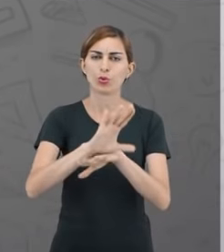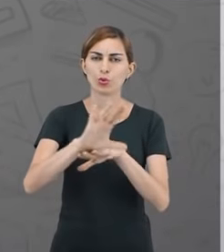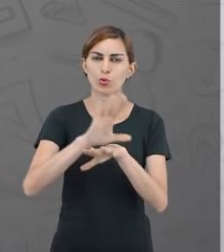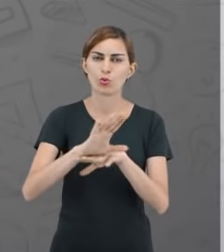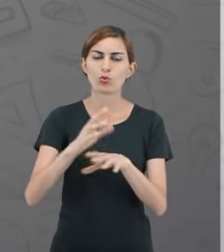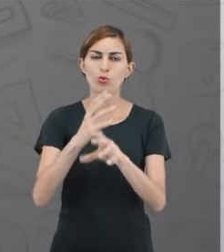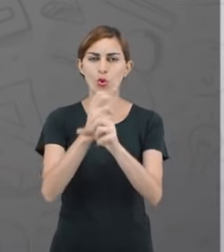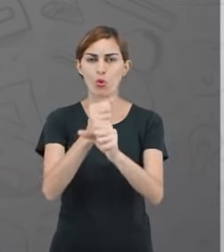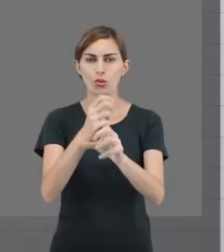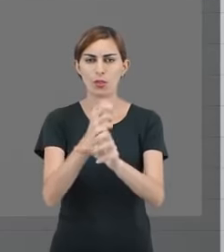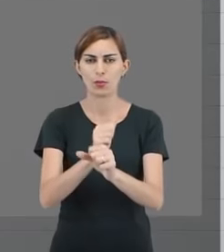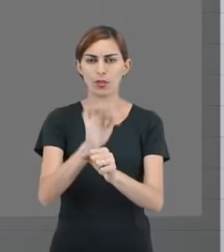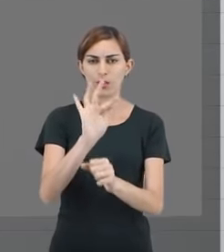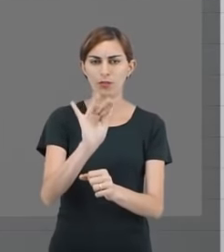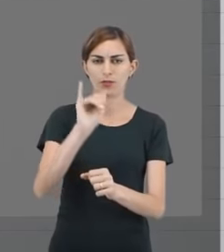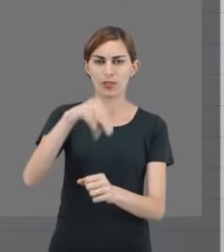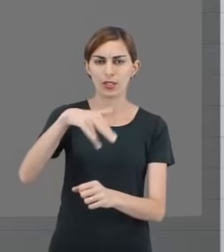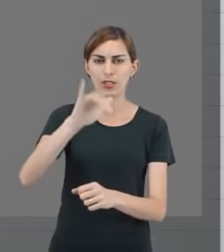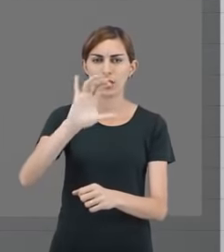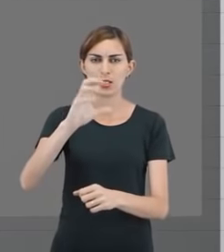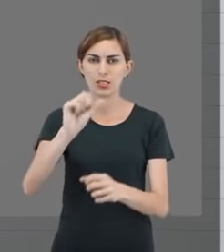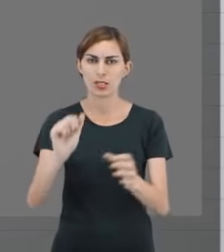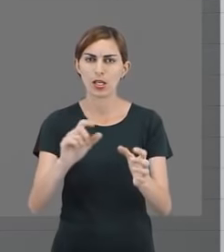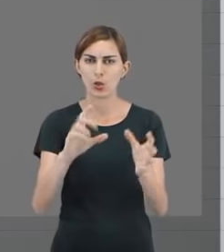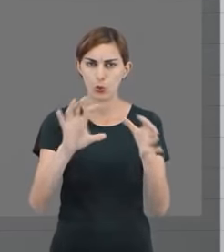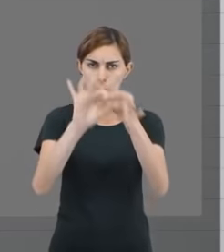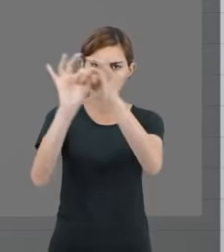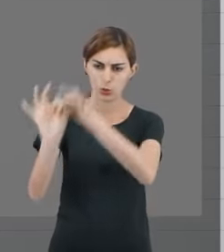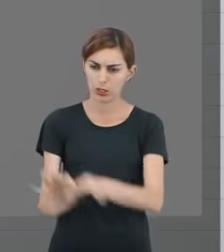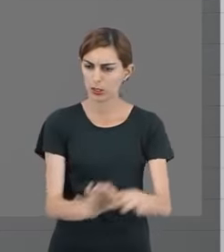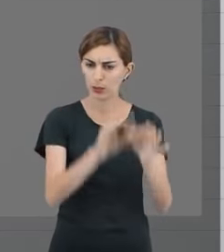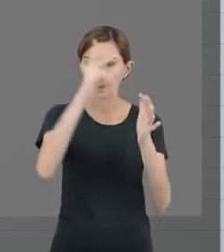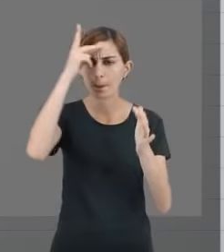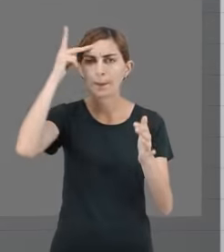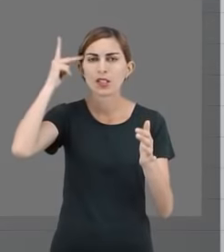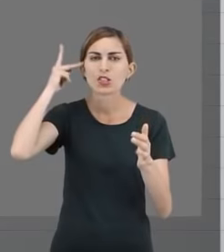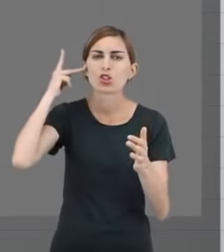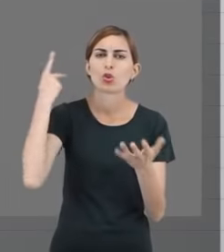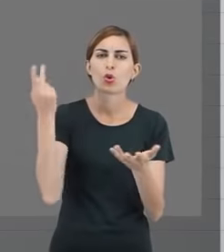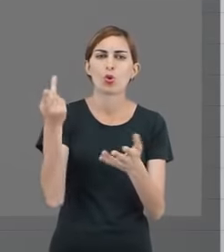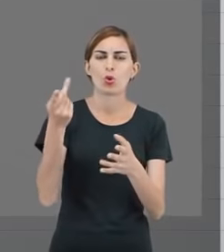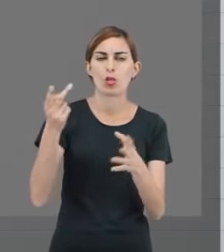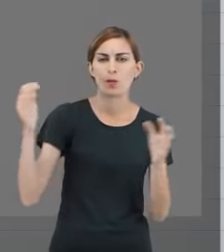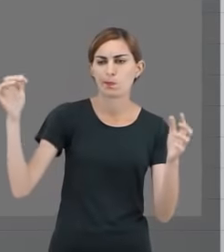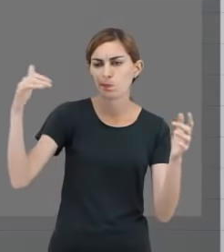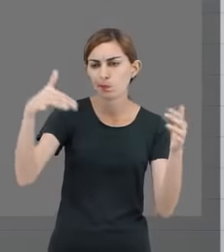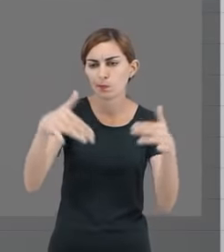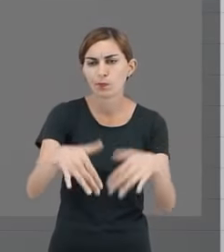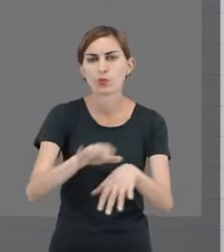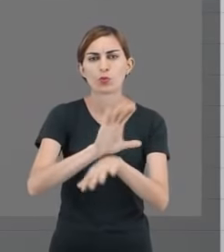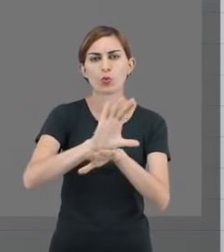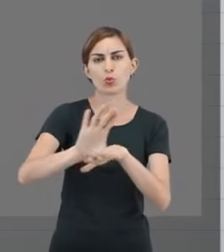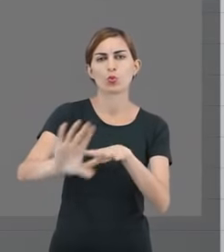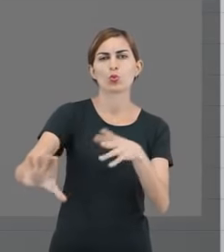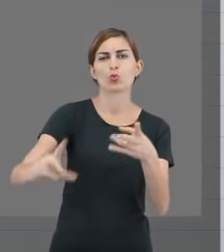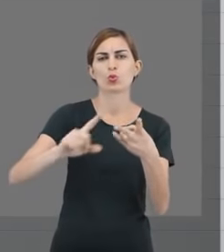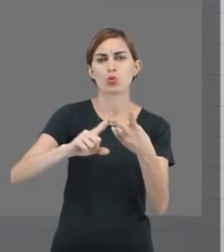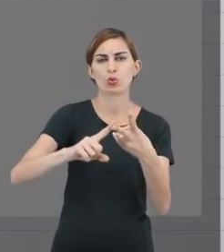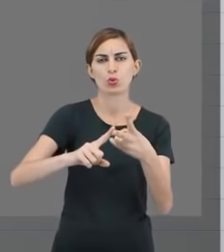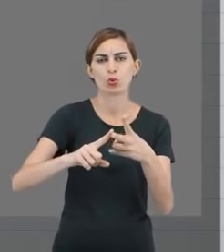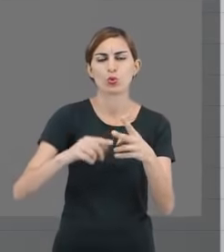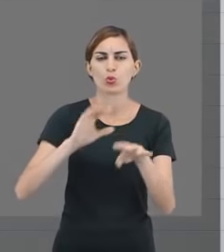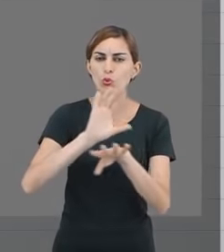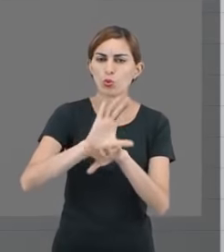Essa união de pessoas iniciando, cursando, concluindo o curso é